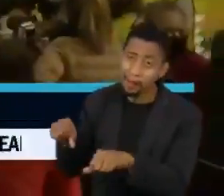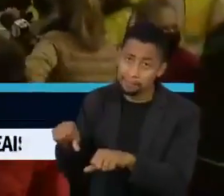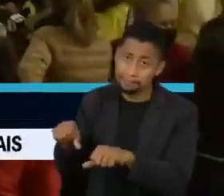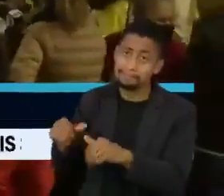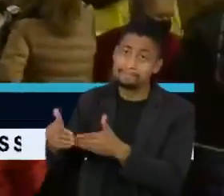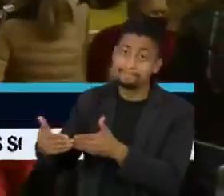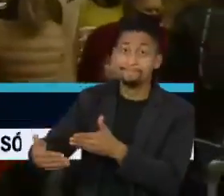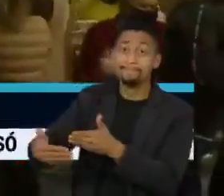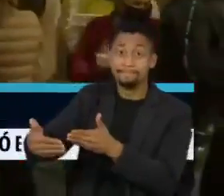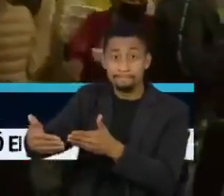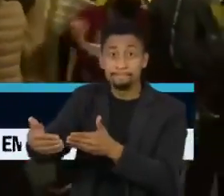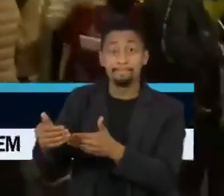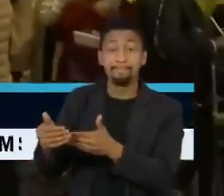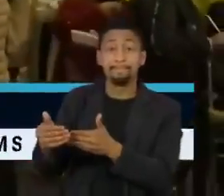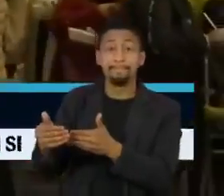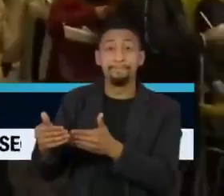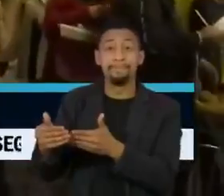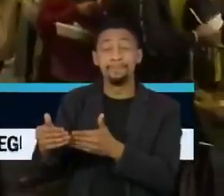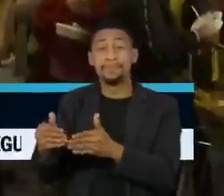é, em parte,